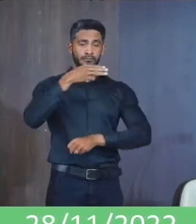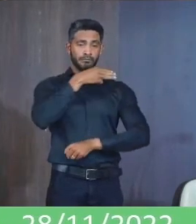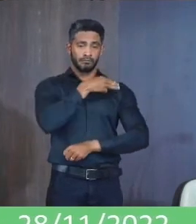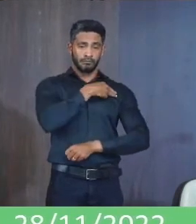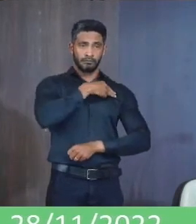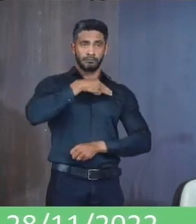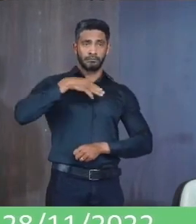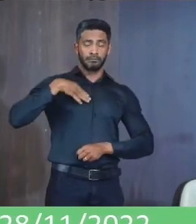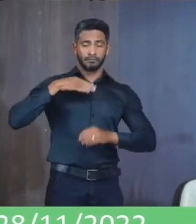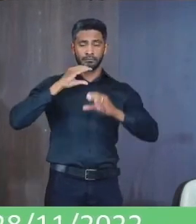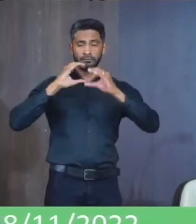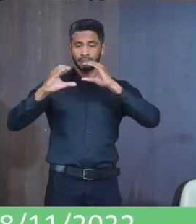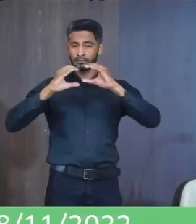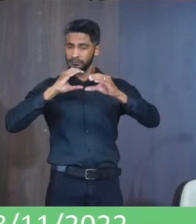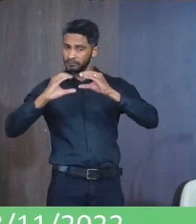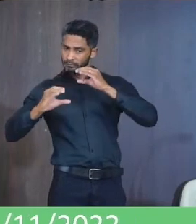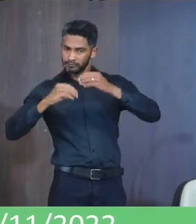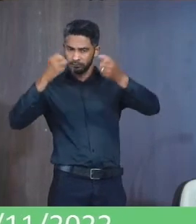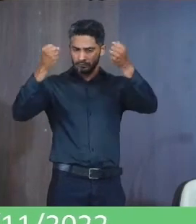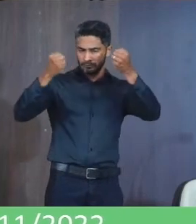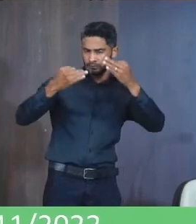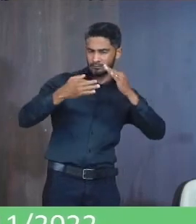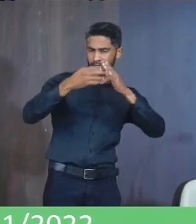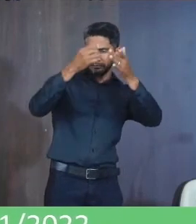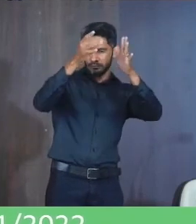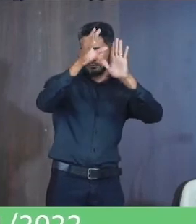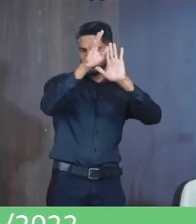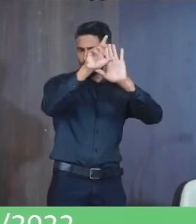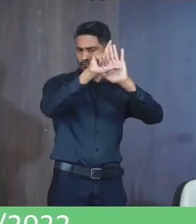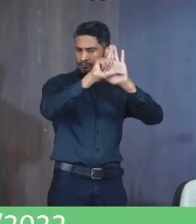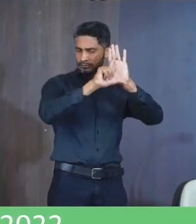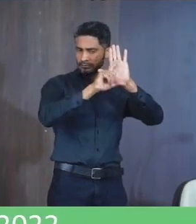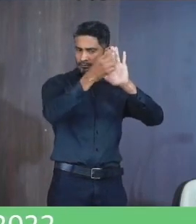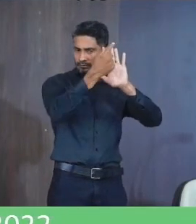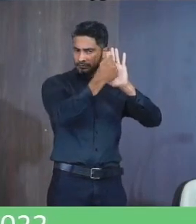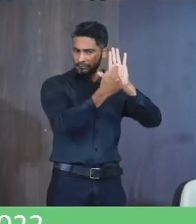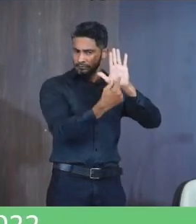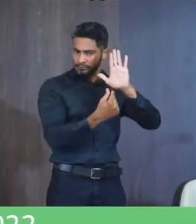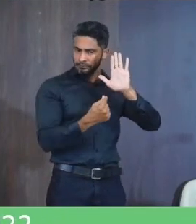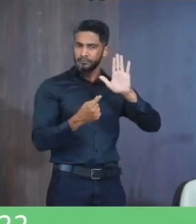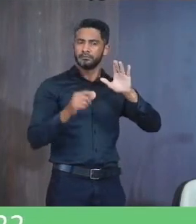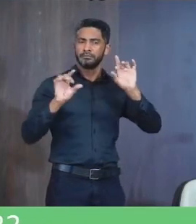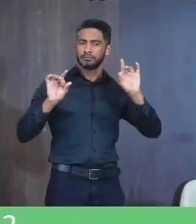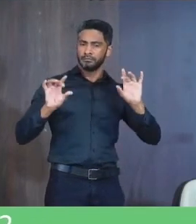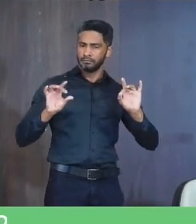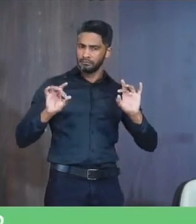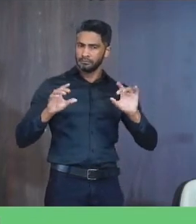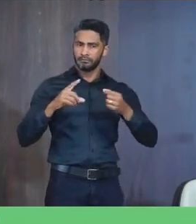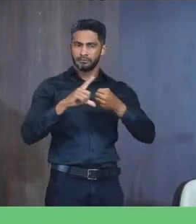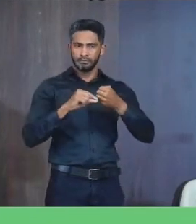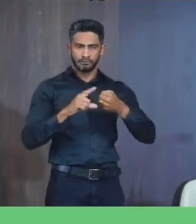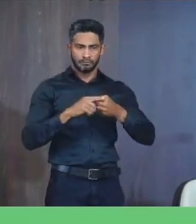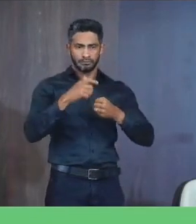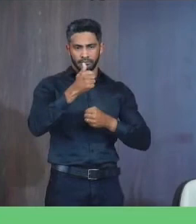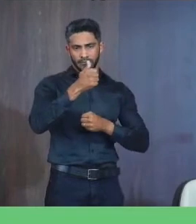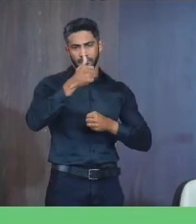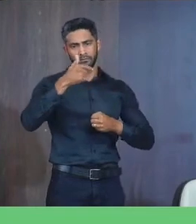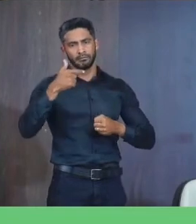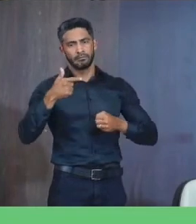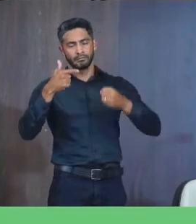Comunicações Que estabelece As diretrizes Para a realização Da distribuição domiciliária Em especial No artigo 12